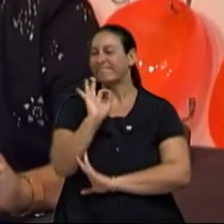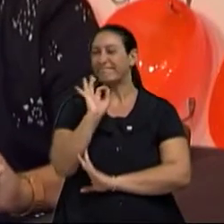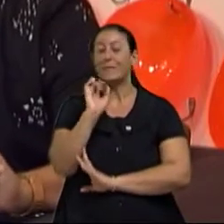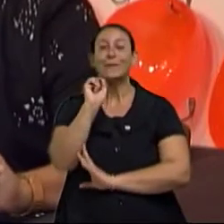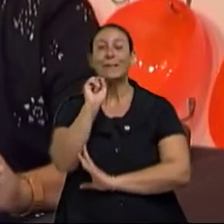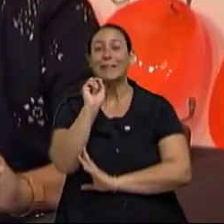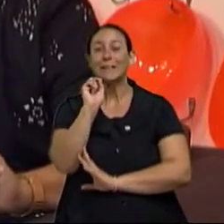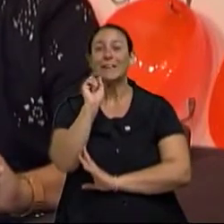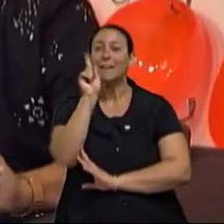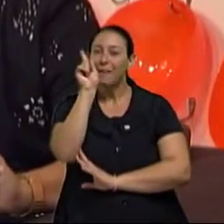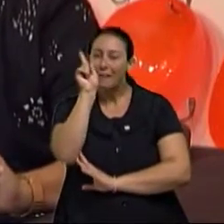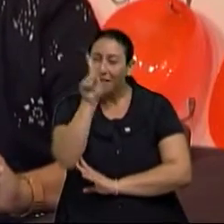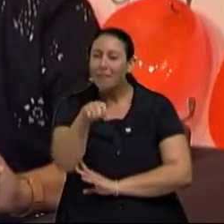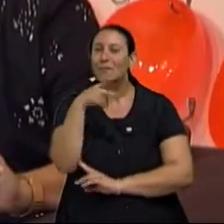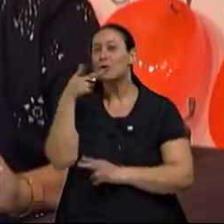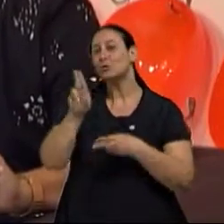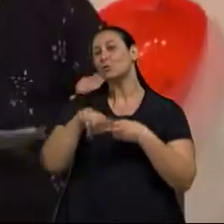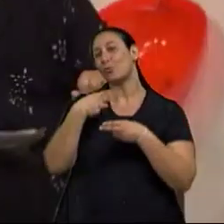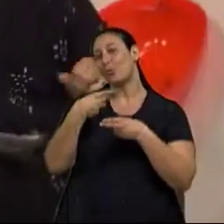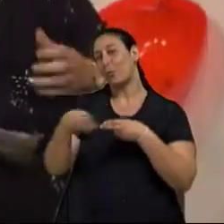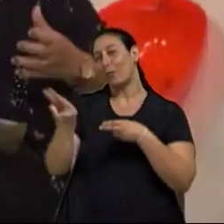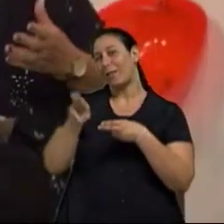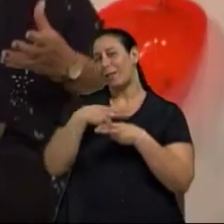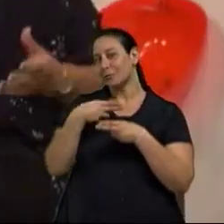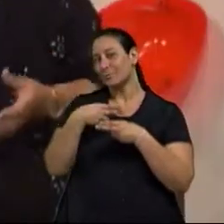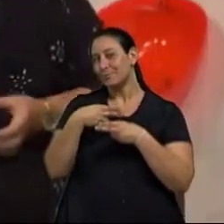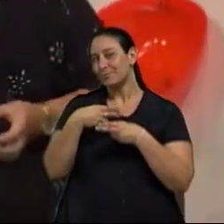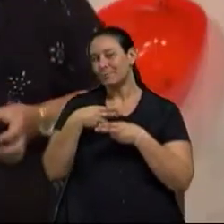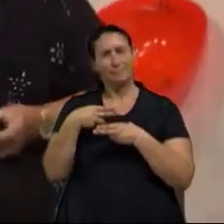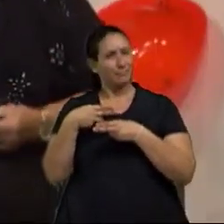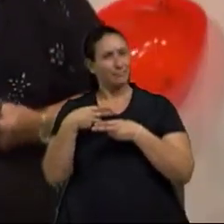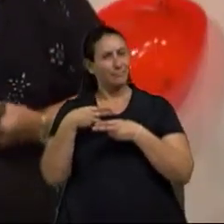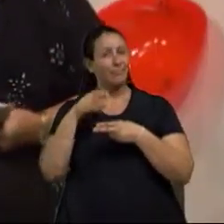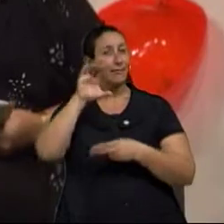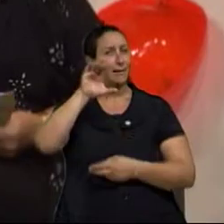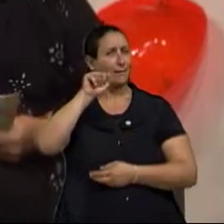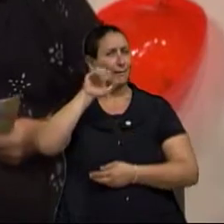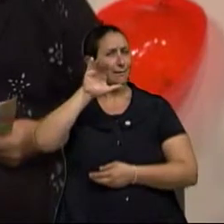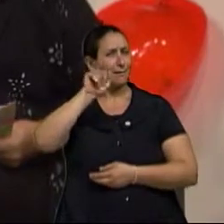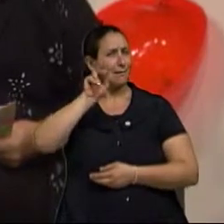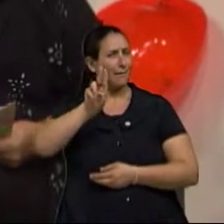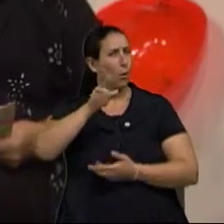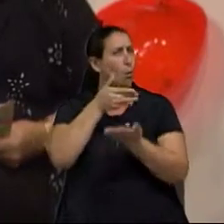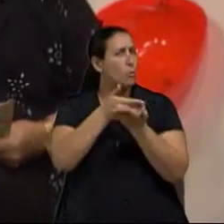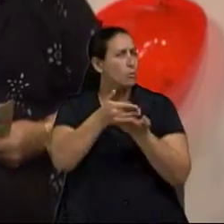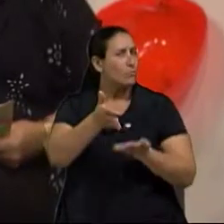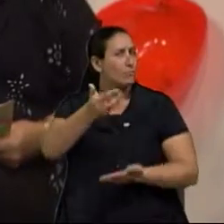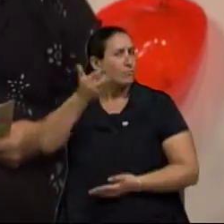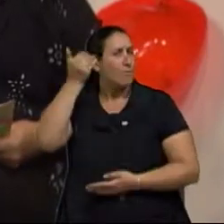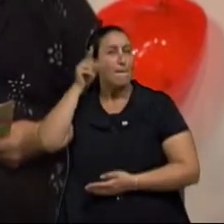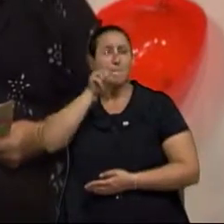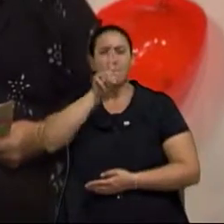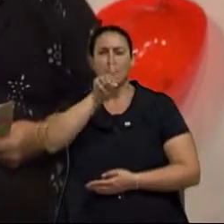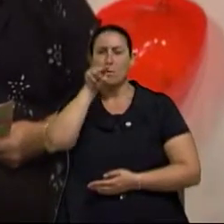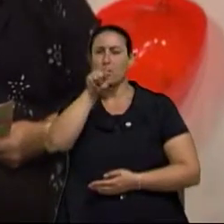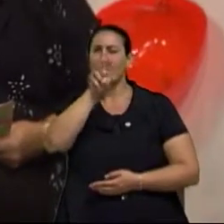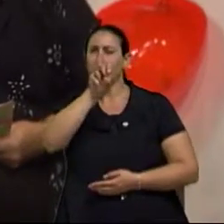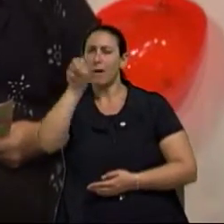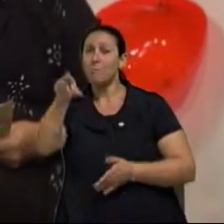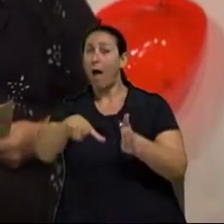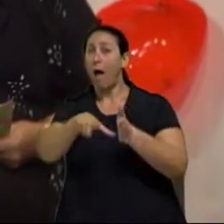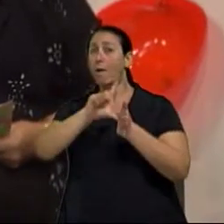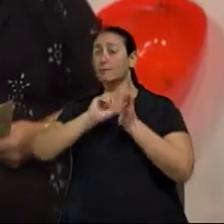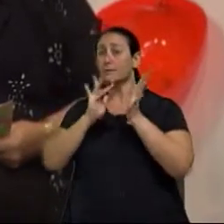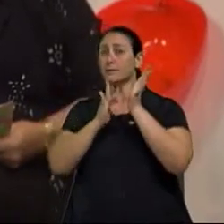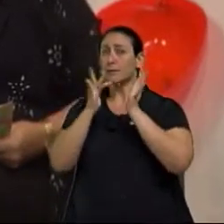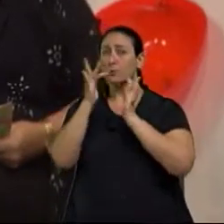benefícios do chocolate. Pois o cacau surge em 1500 a.C. no Norte da América